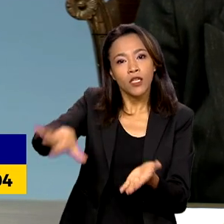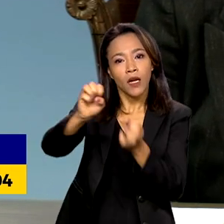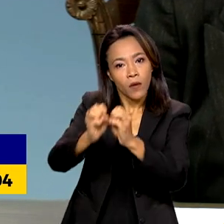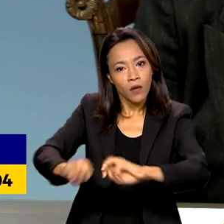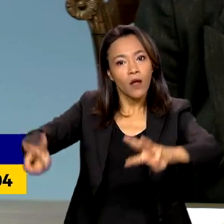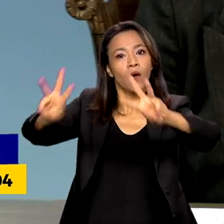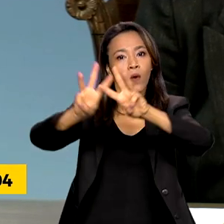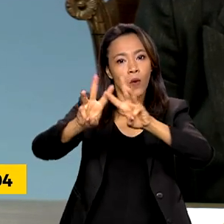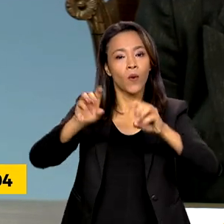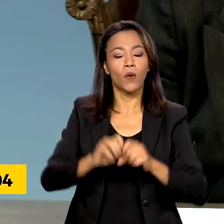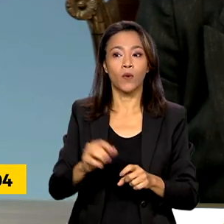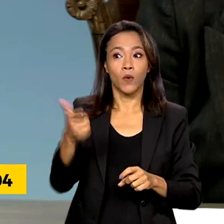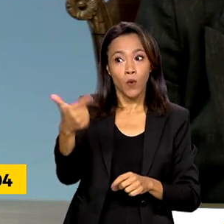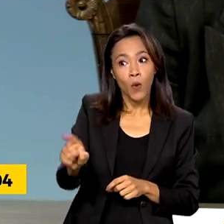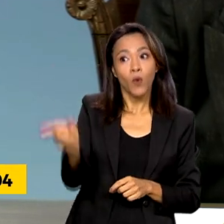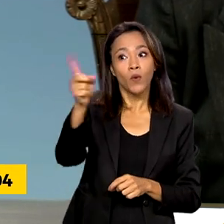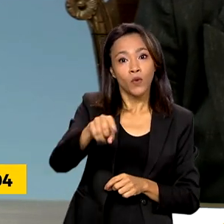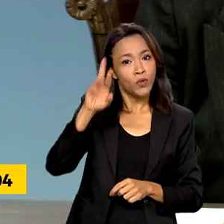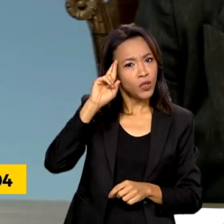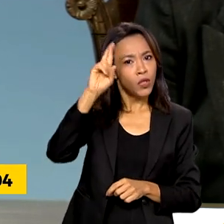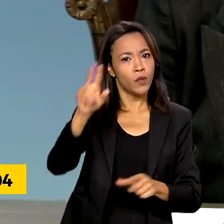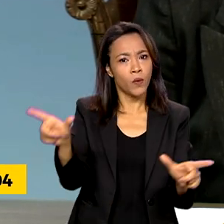a diretora-geral da FMI, presidente do Banco Mundial.